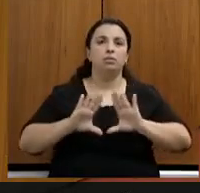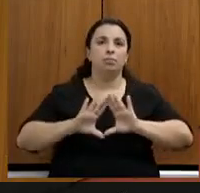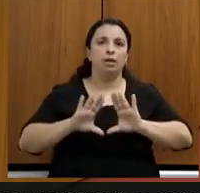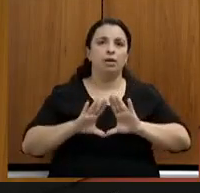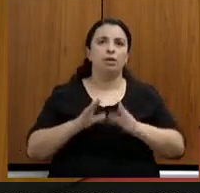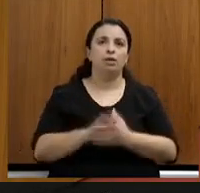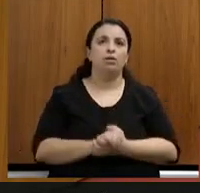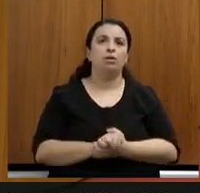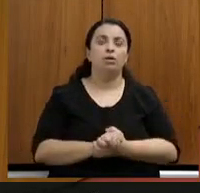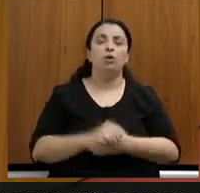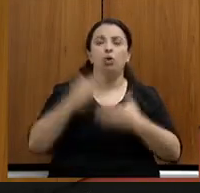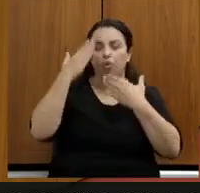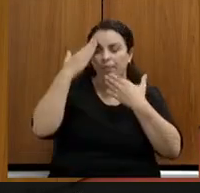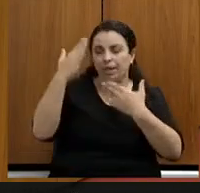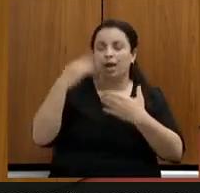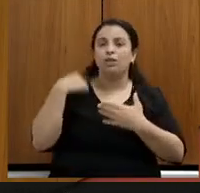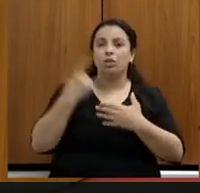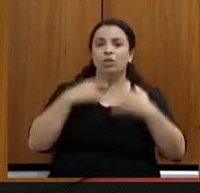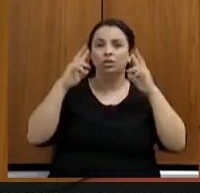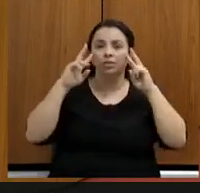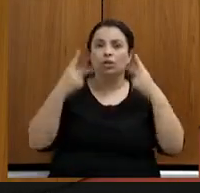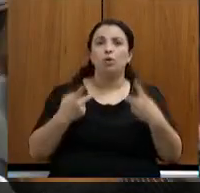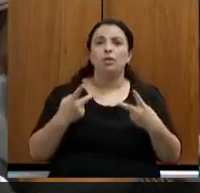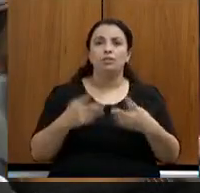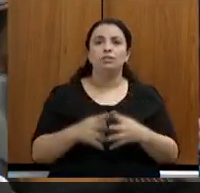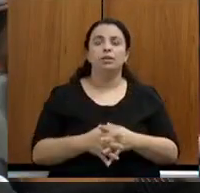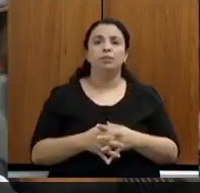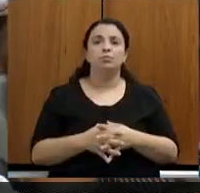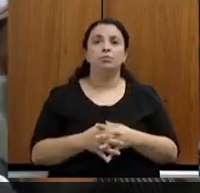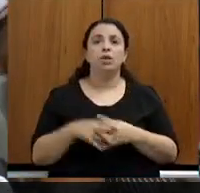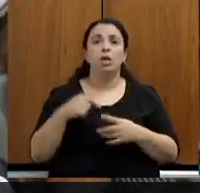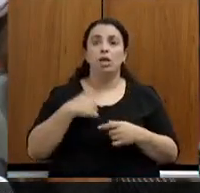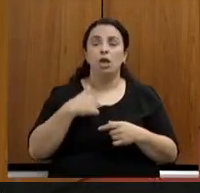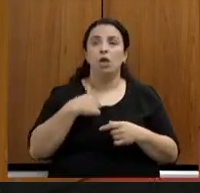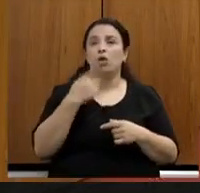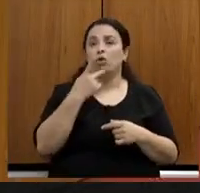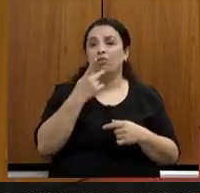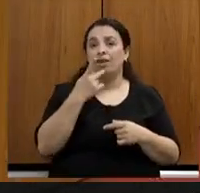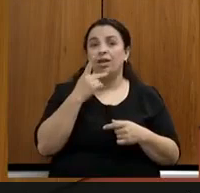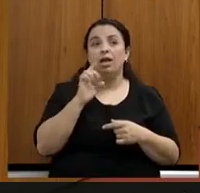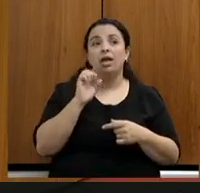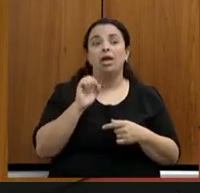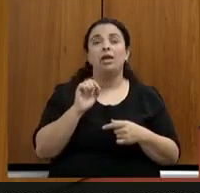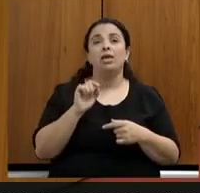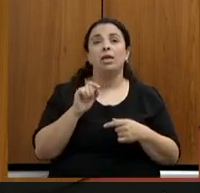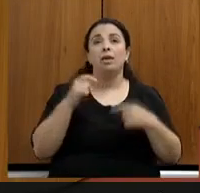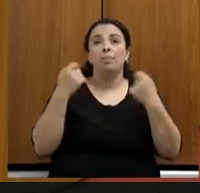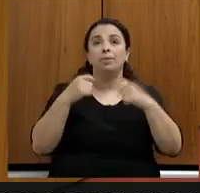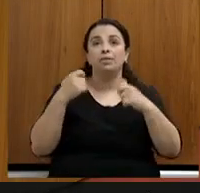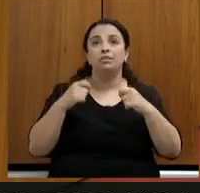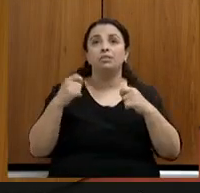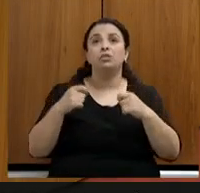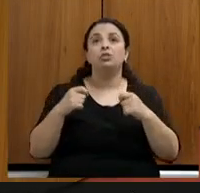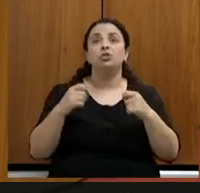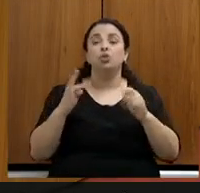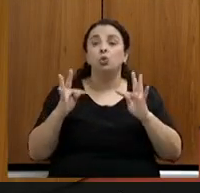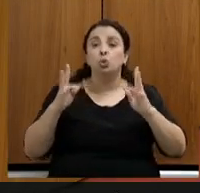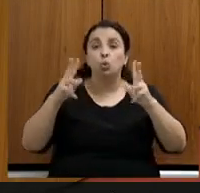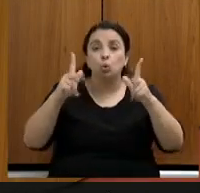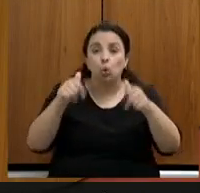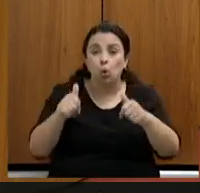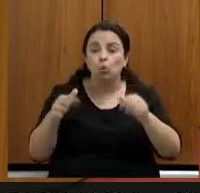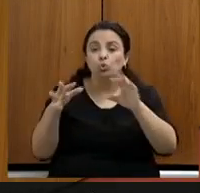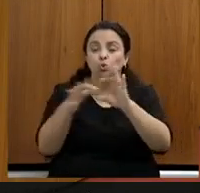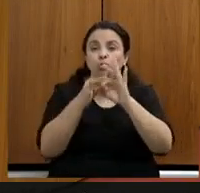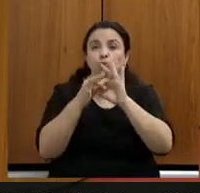reconhecemos, mas eu digo, o que eu quis dizer é sobre a necessidade de todos unirem em